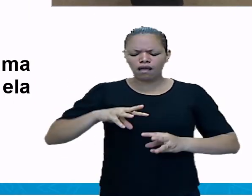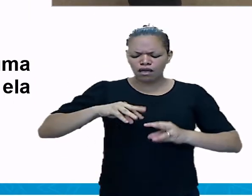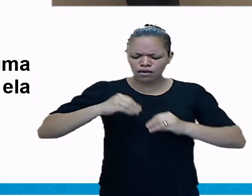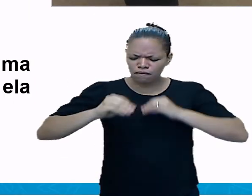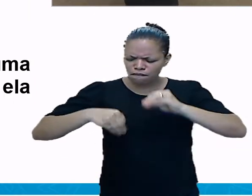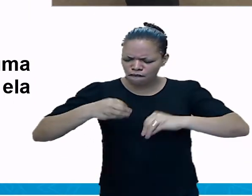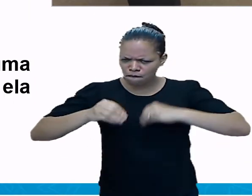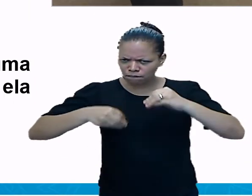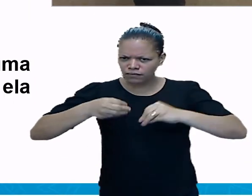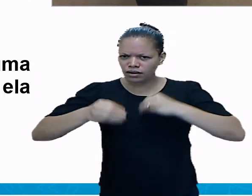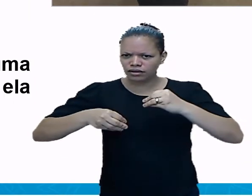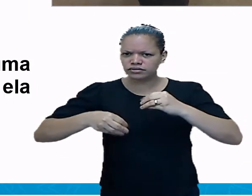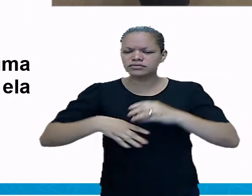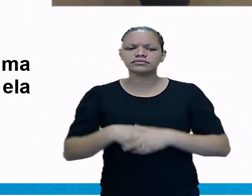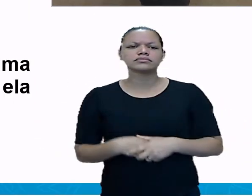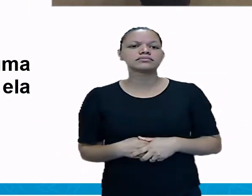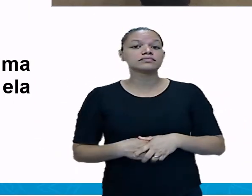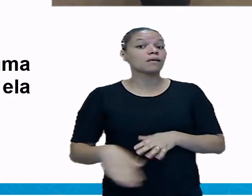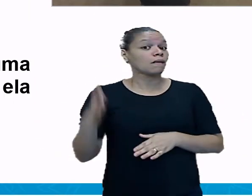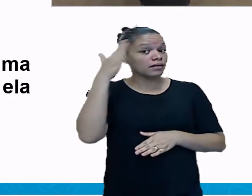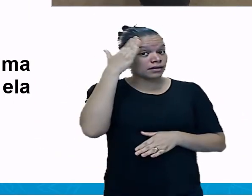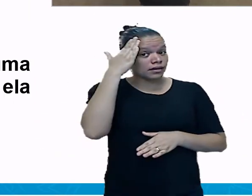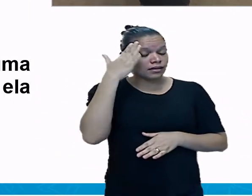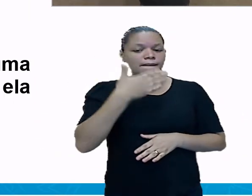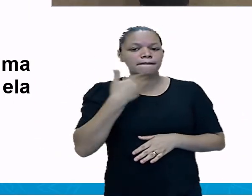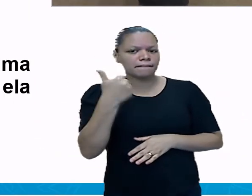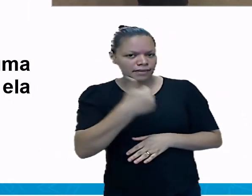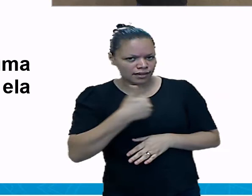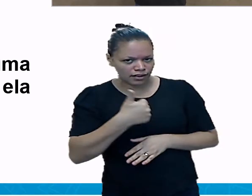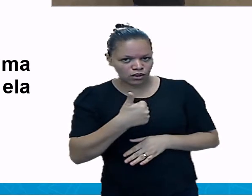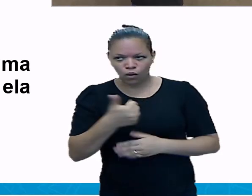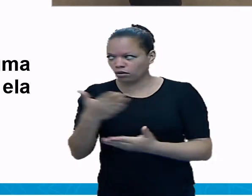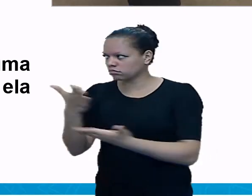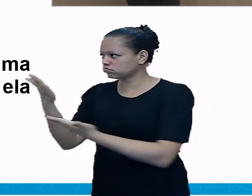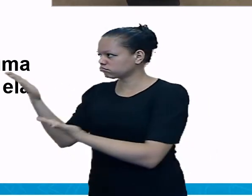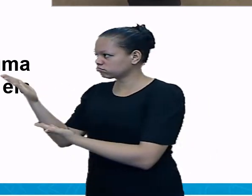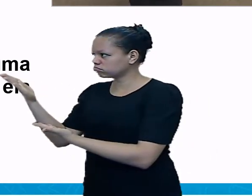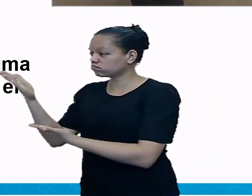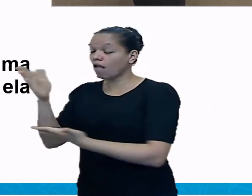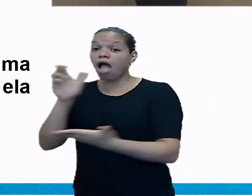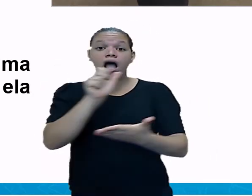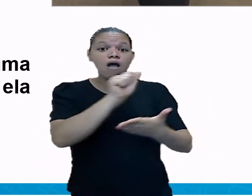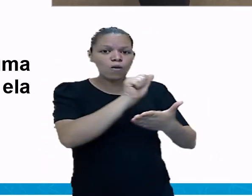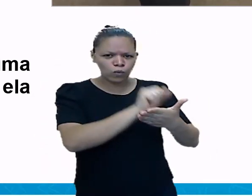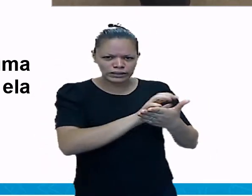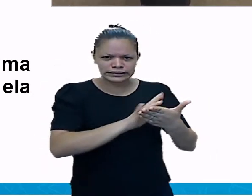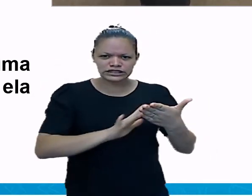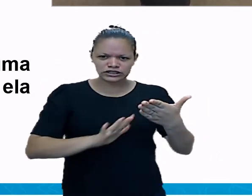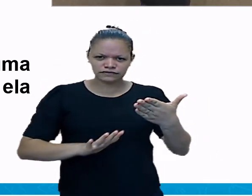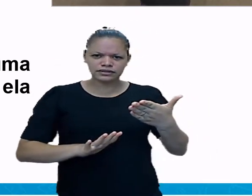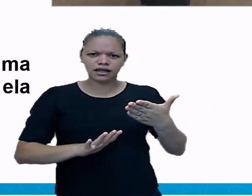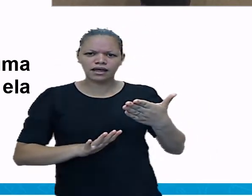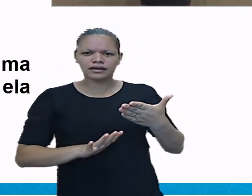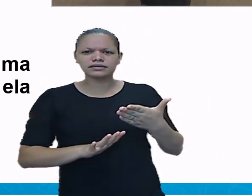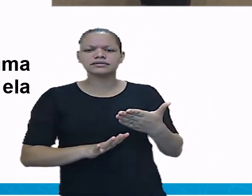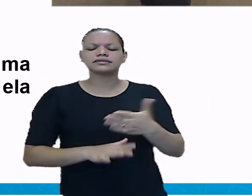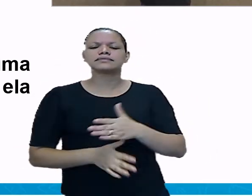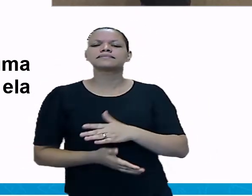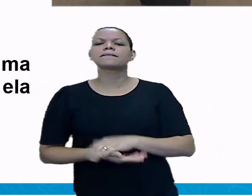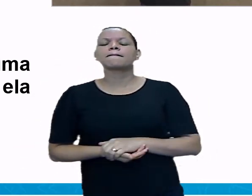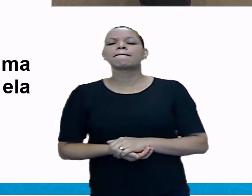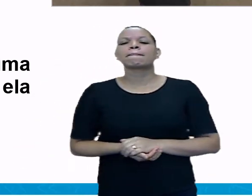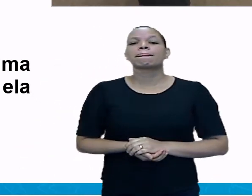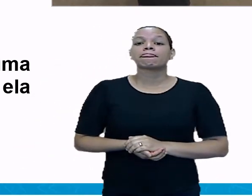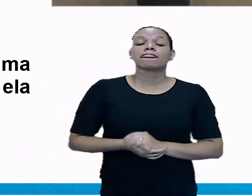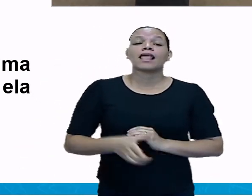Vamos entender melhor fazendo essas atividades aqui. Considerando que alguns materiais conduzem melhor o calor,